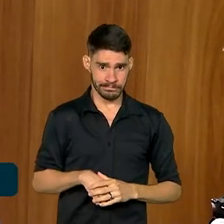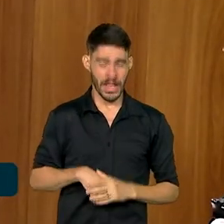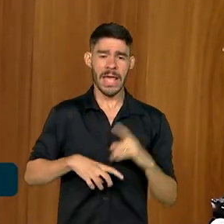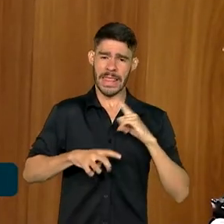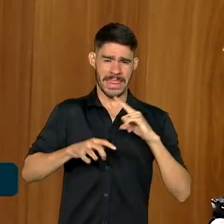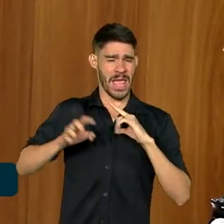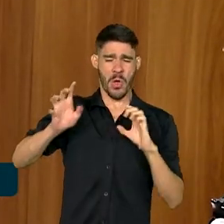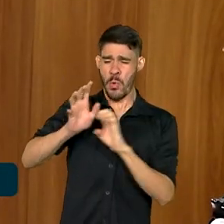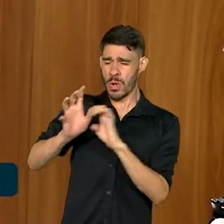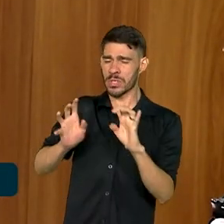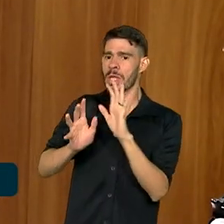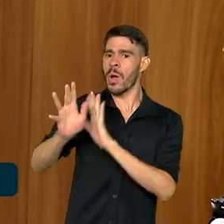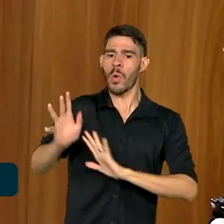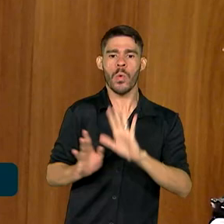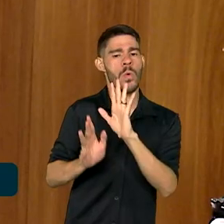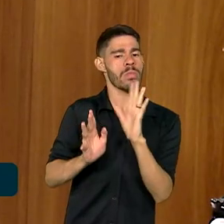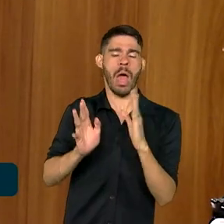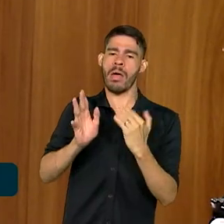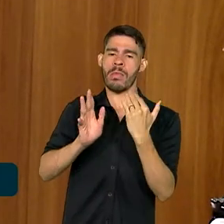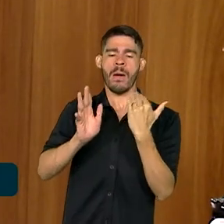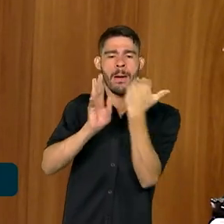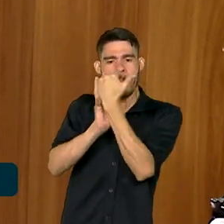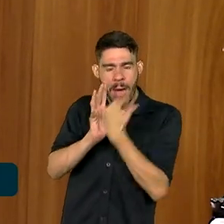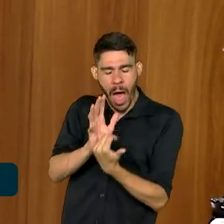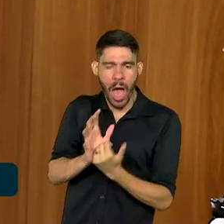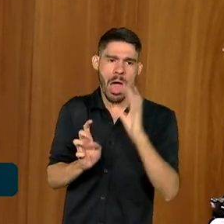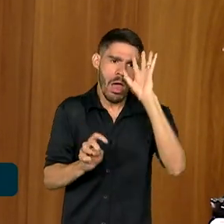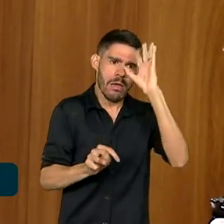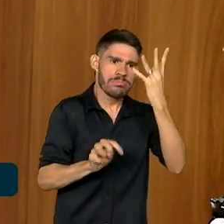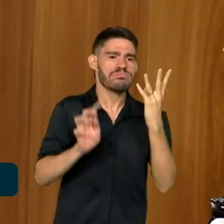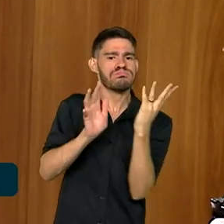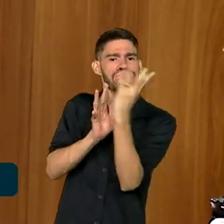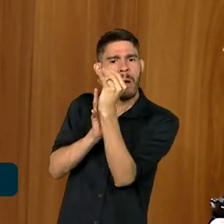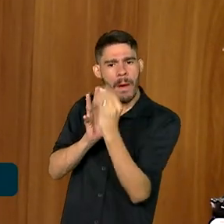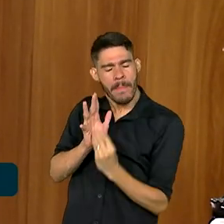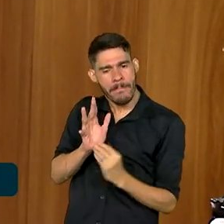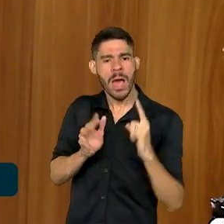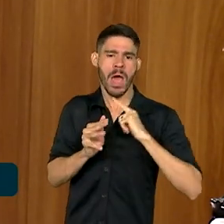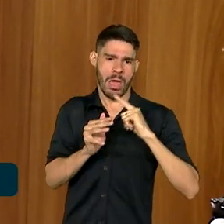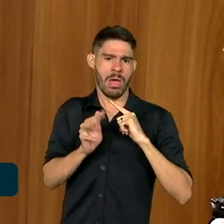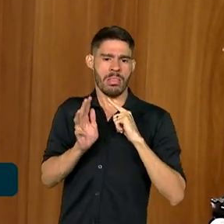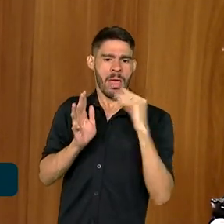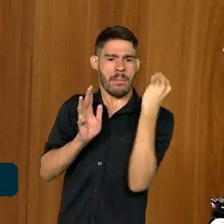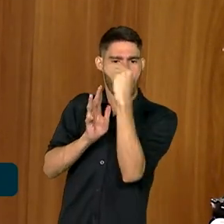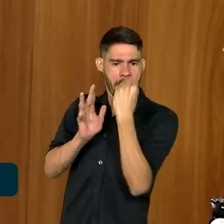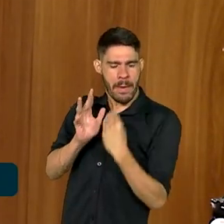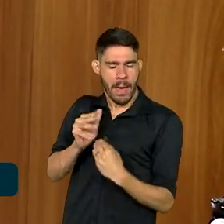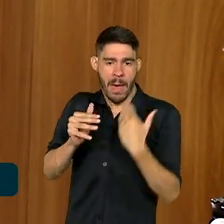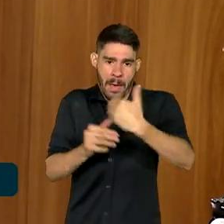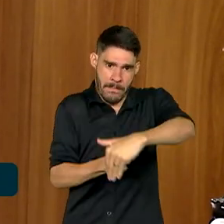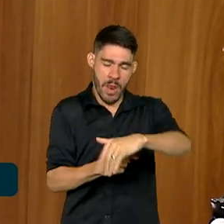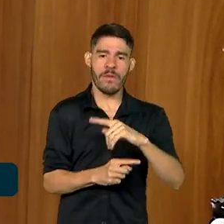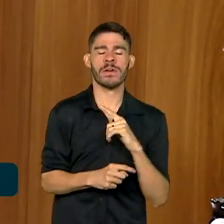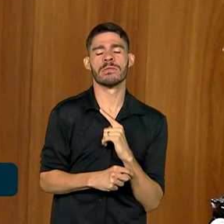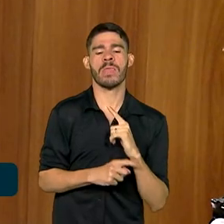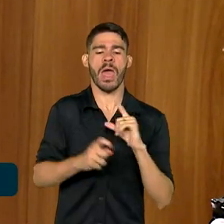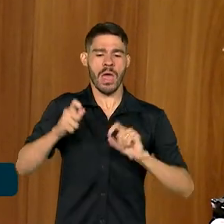edital muito cuidadoso quando definimos os conteúdos que constam na prova. Houve, inclusive,